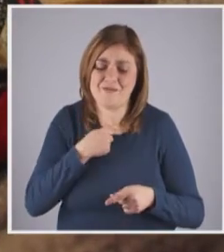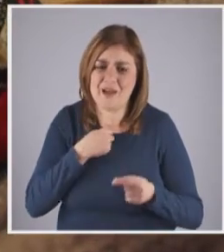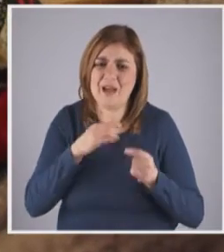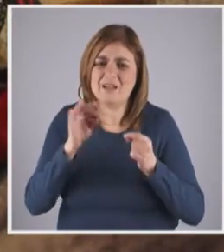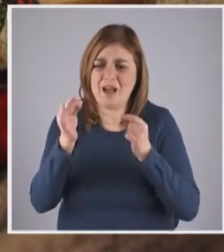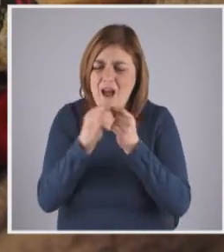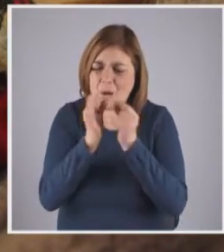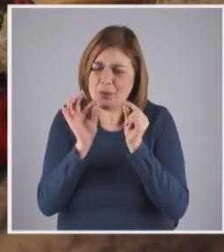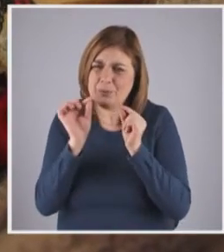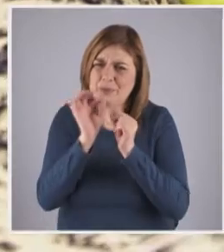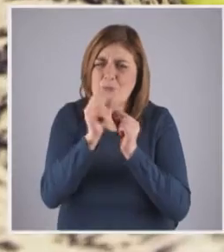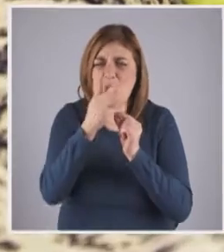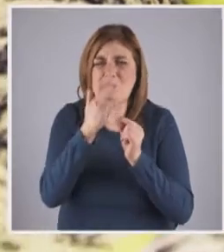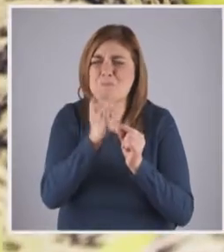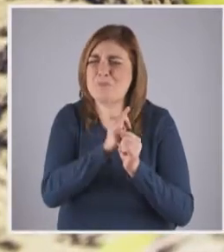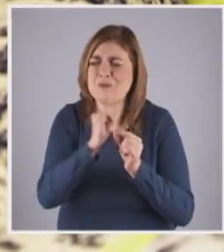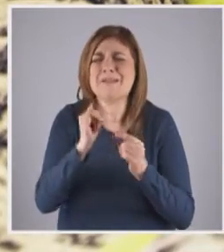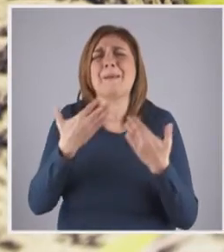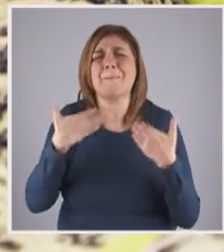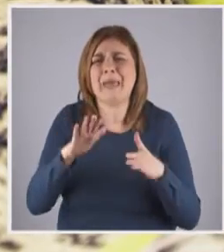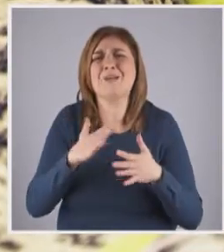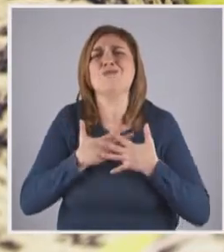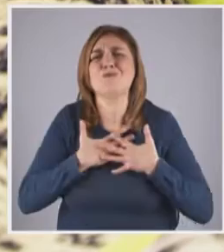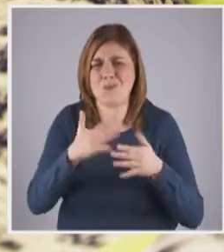A VONTADE